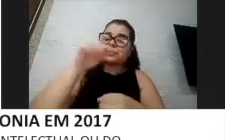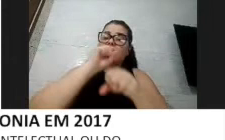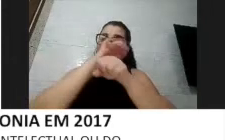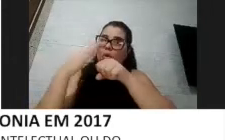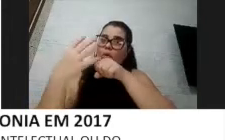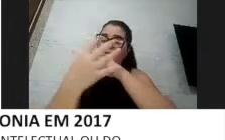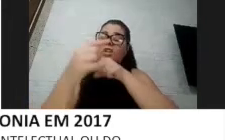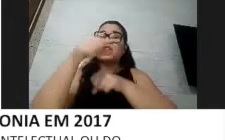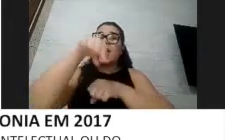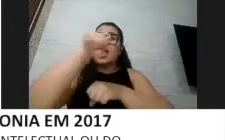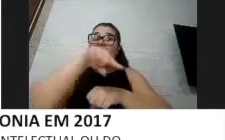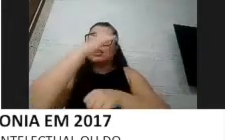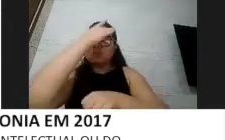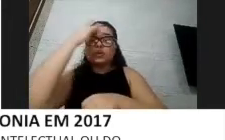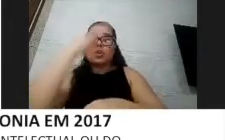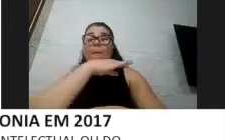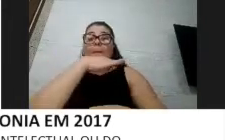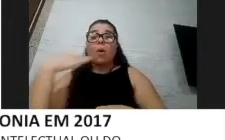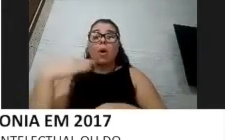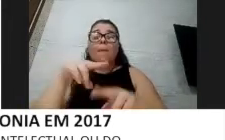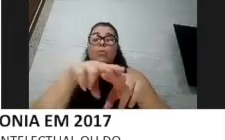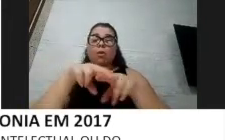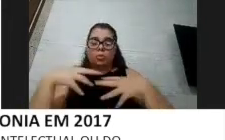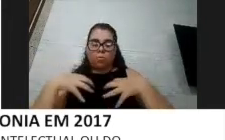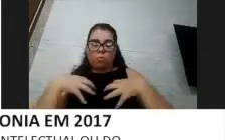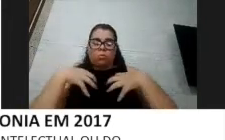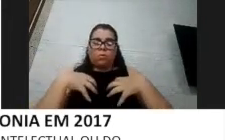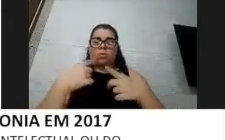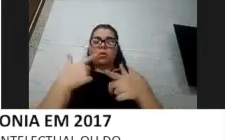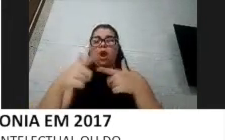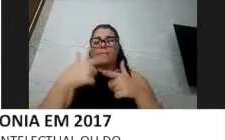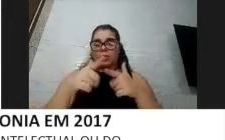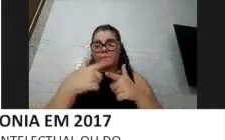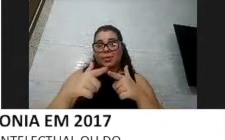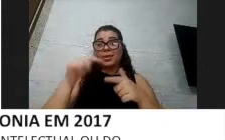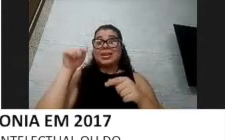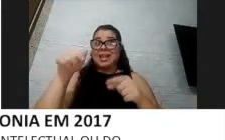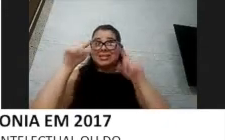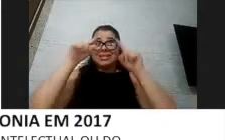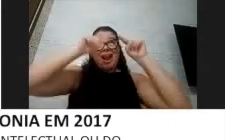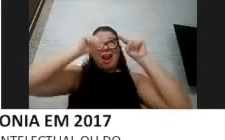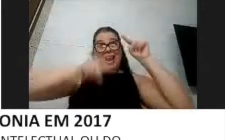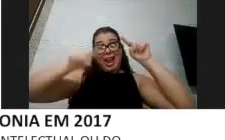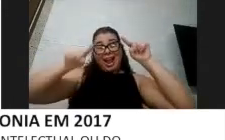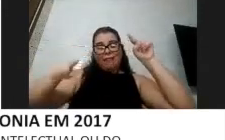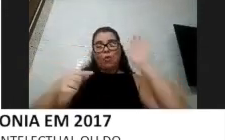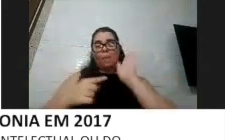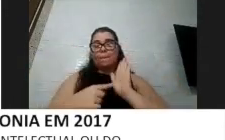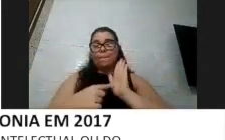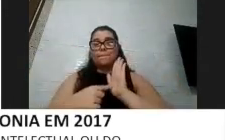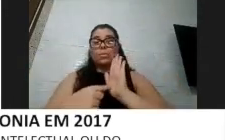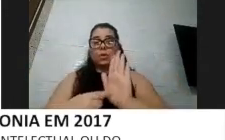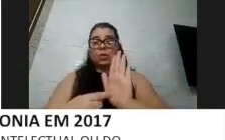respiratória aguda, e esse gráfico de 2017 mostra que pessoas com